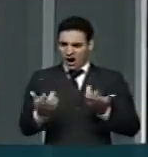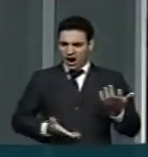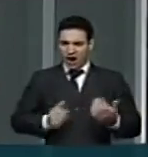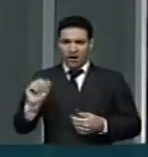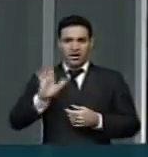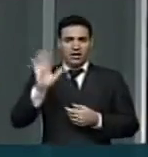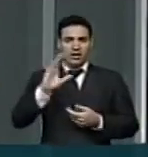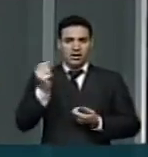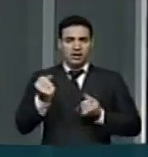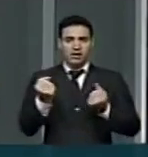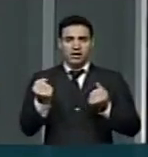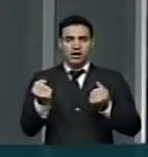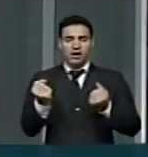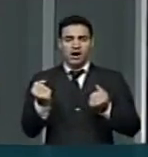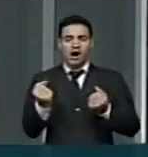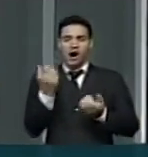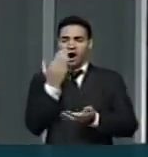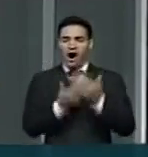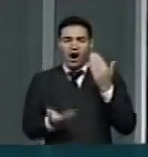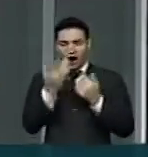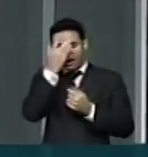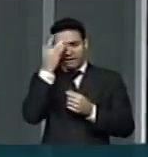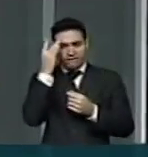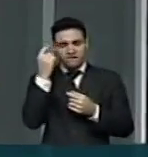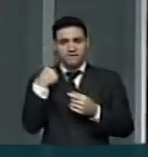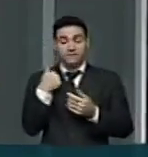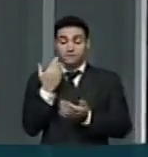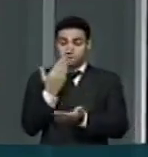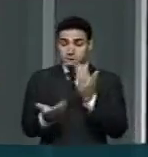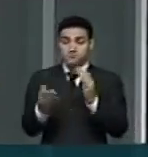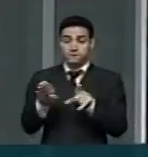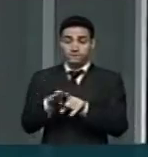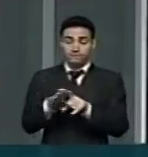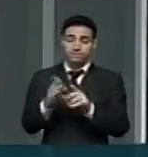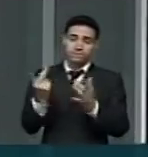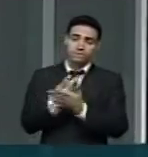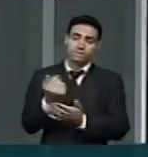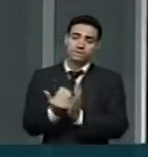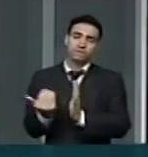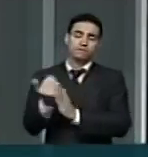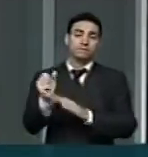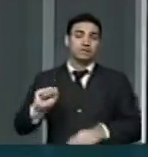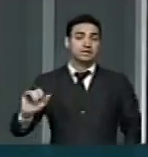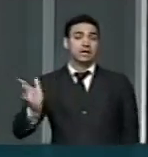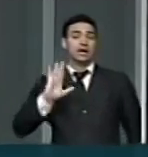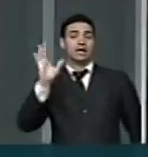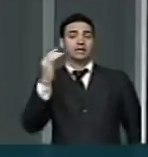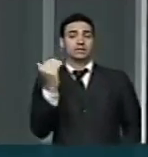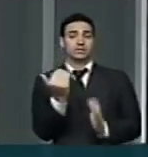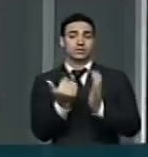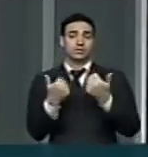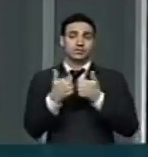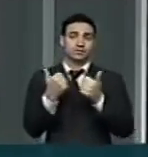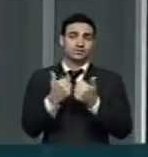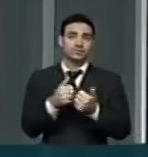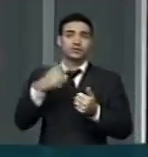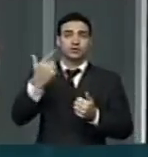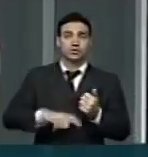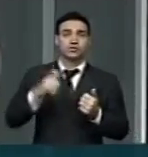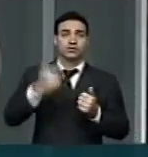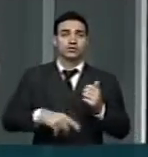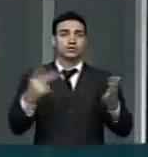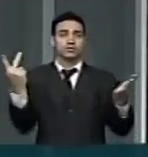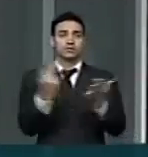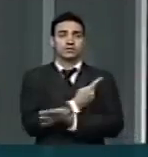perde demanda, e essa perda de demanda gera nova aumento de tarifa e o ciclo se repete, vai se